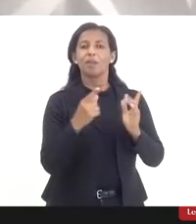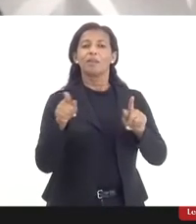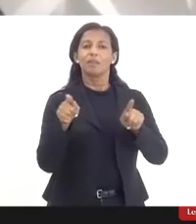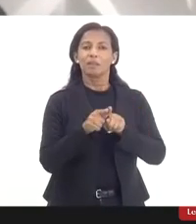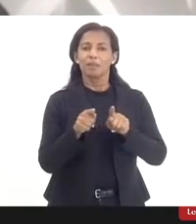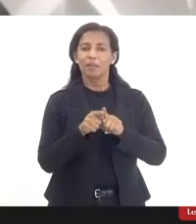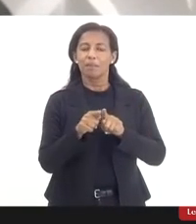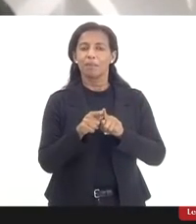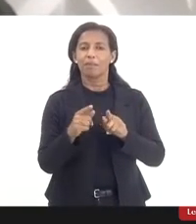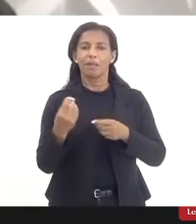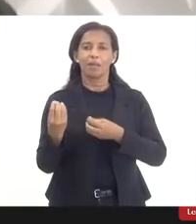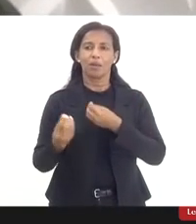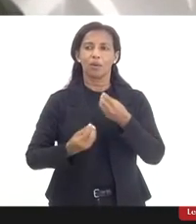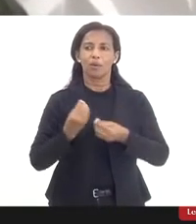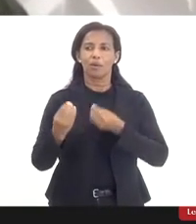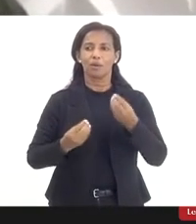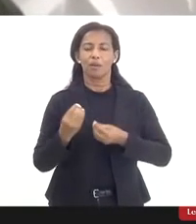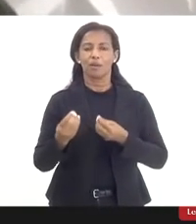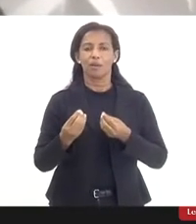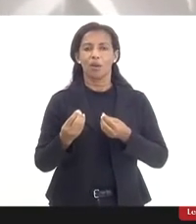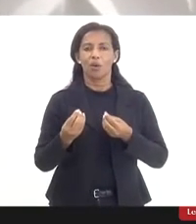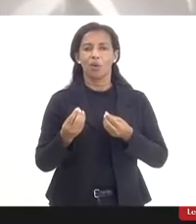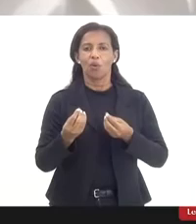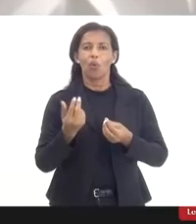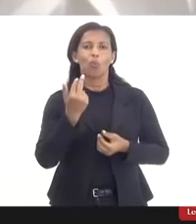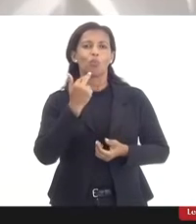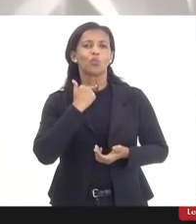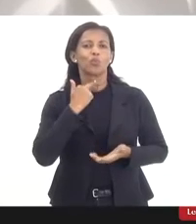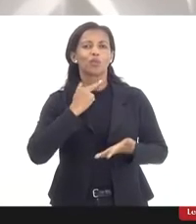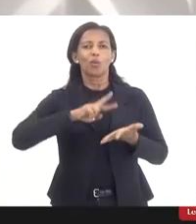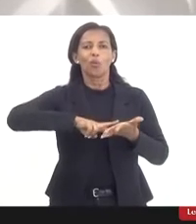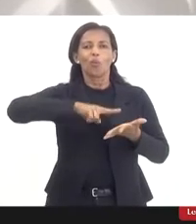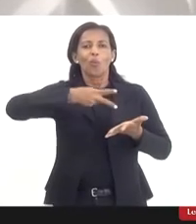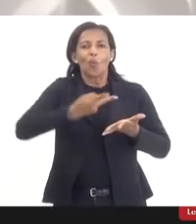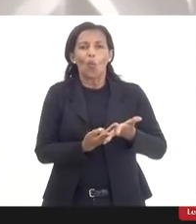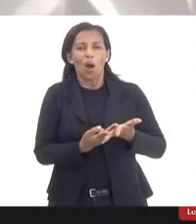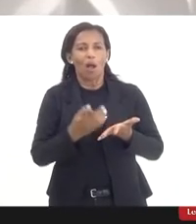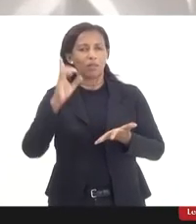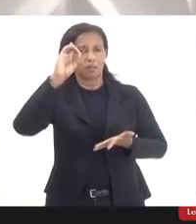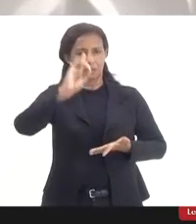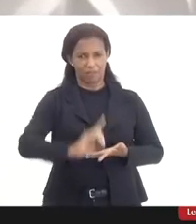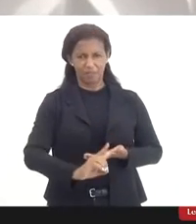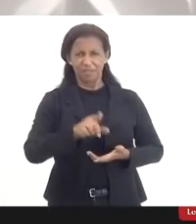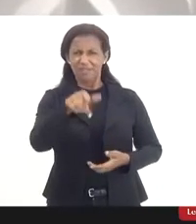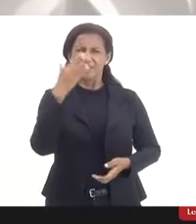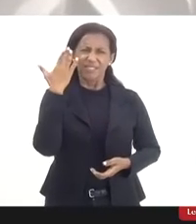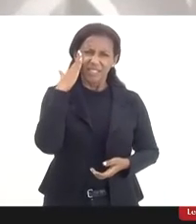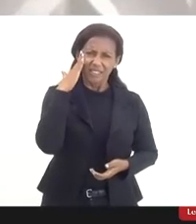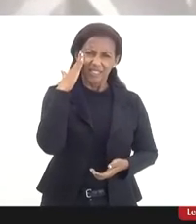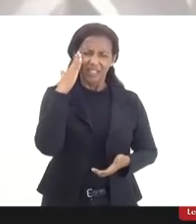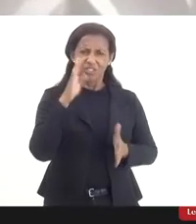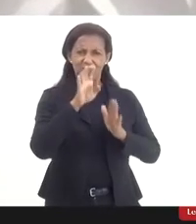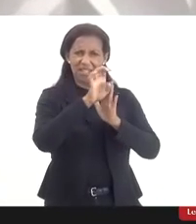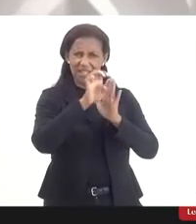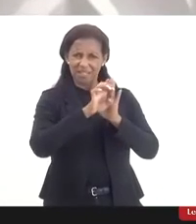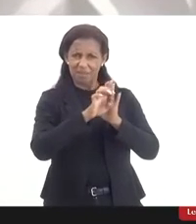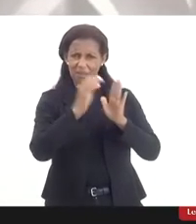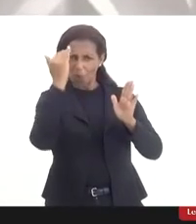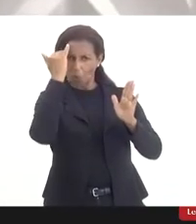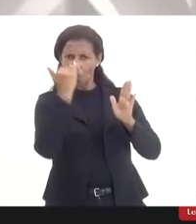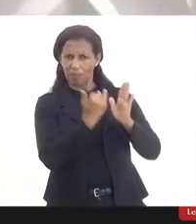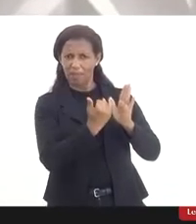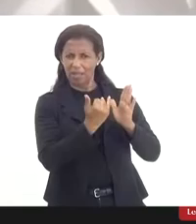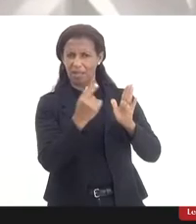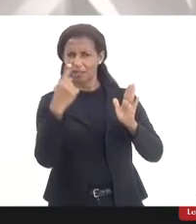como a condição da irreversibilidade da deficiência. Então, o senhor entende que essa emenda atende